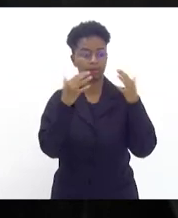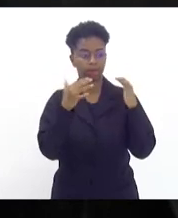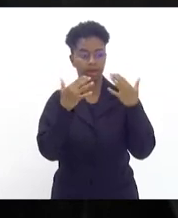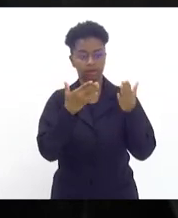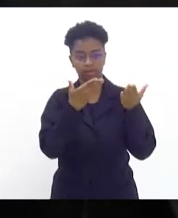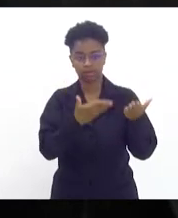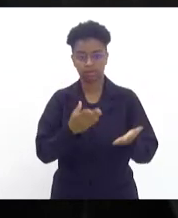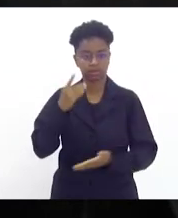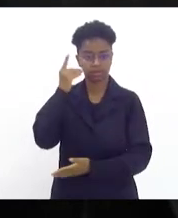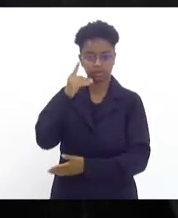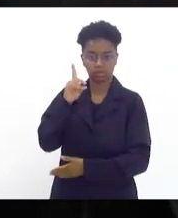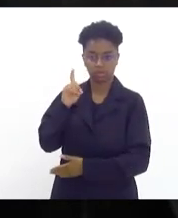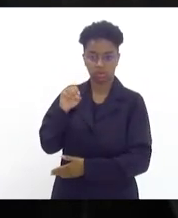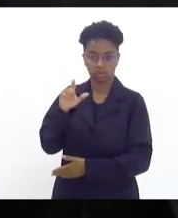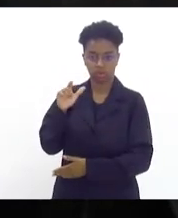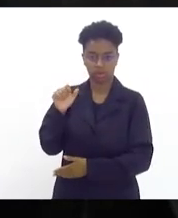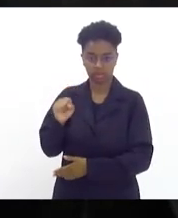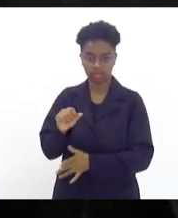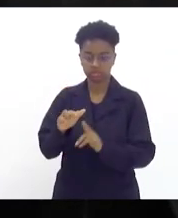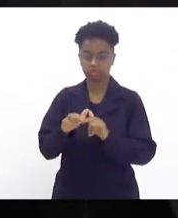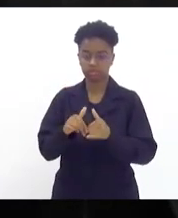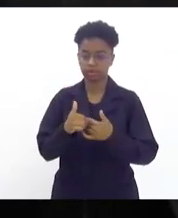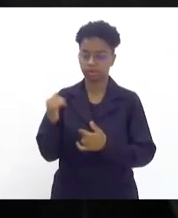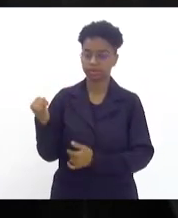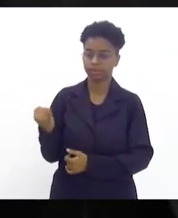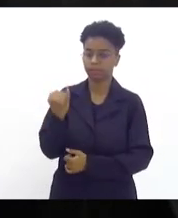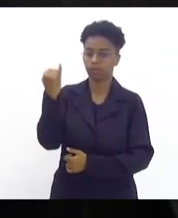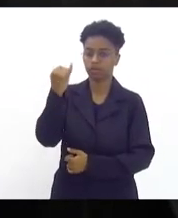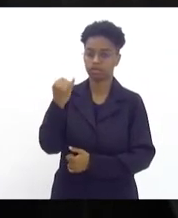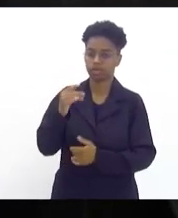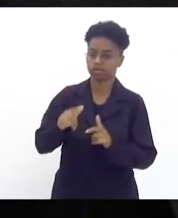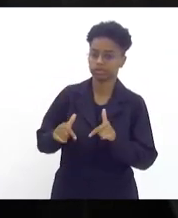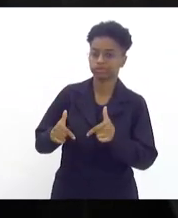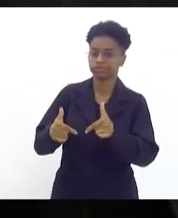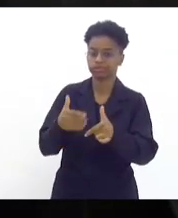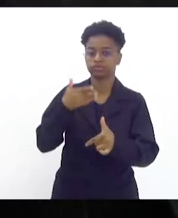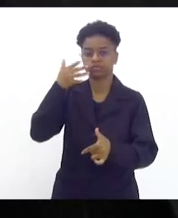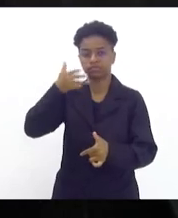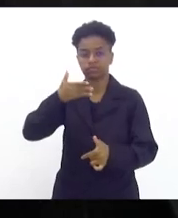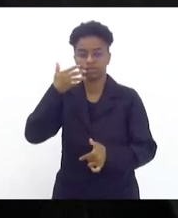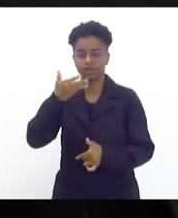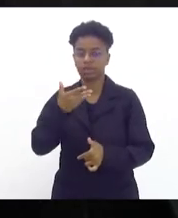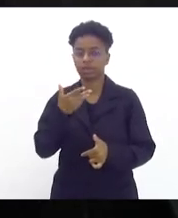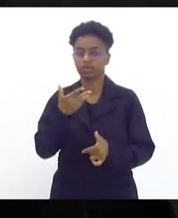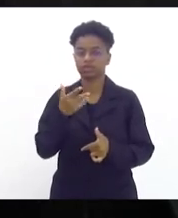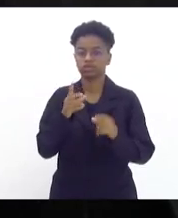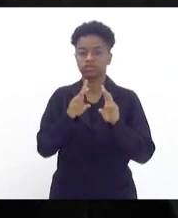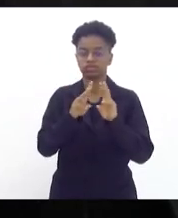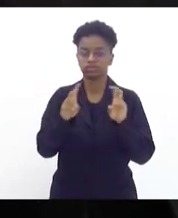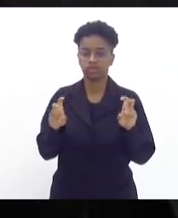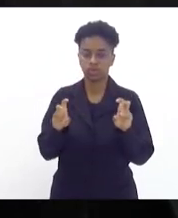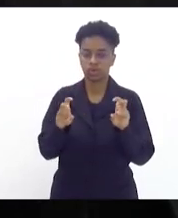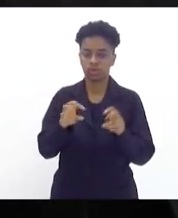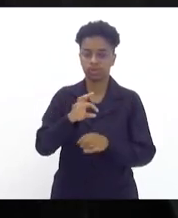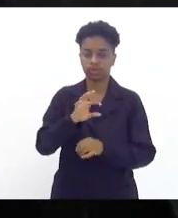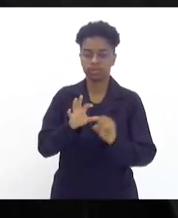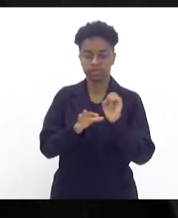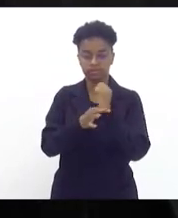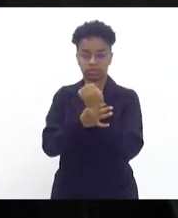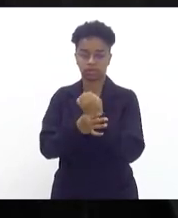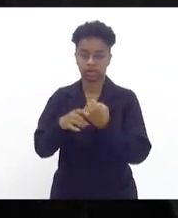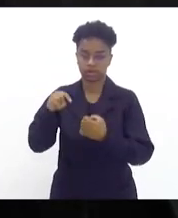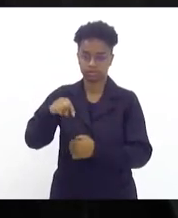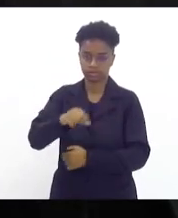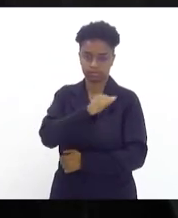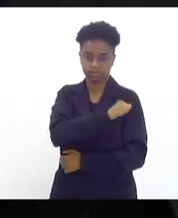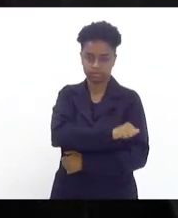o deputado Douglas Ruas por essa importante intervenção da sua fala na questão da segurança no nosso